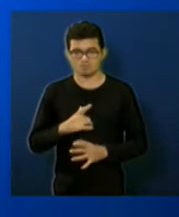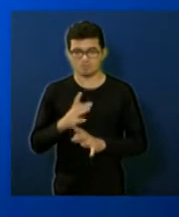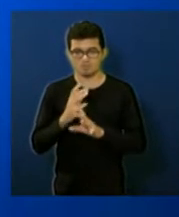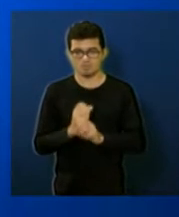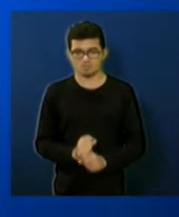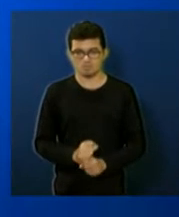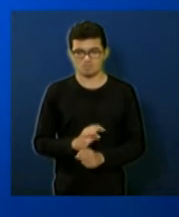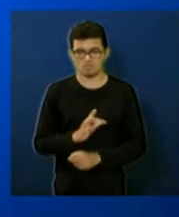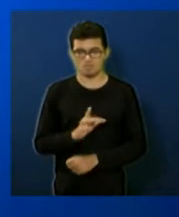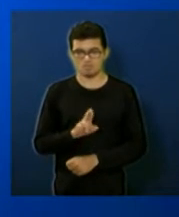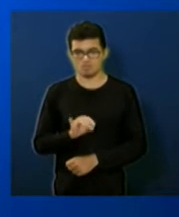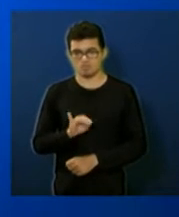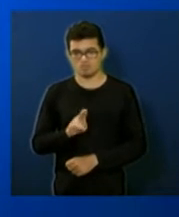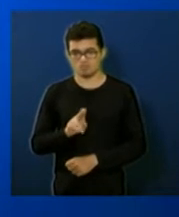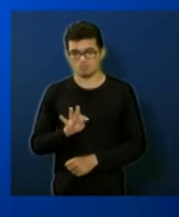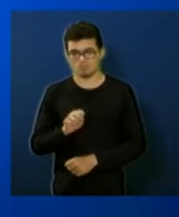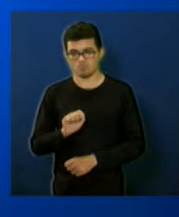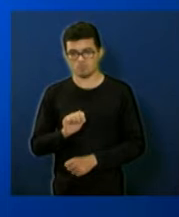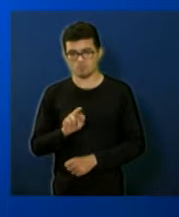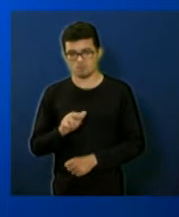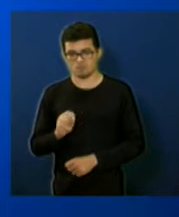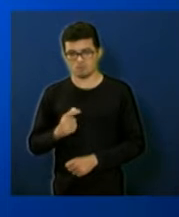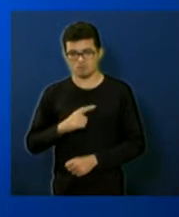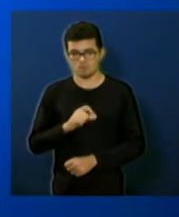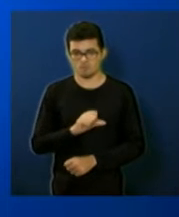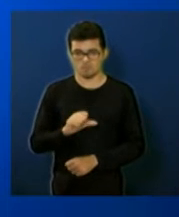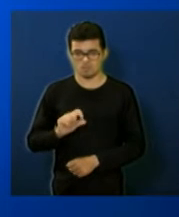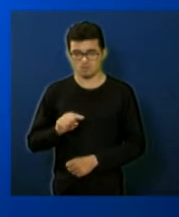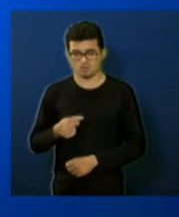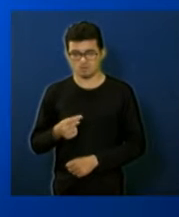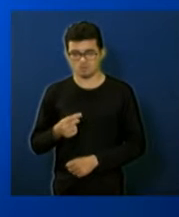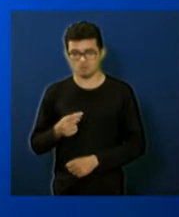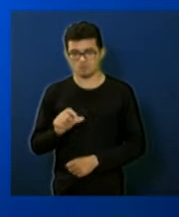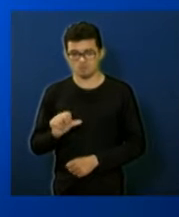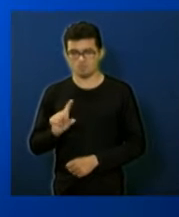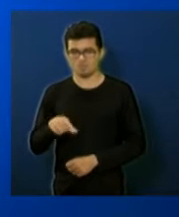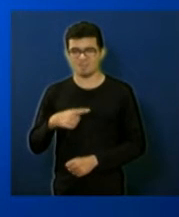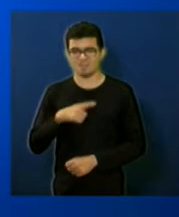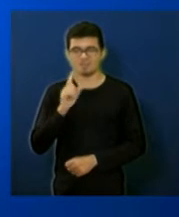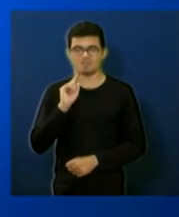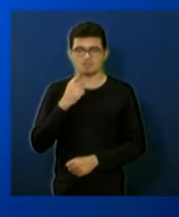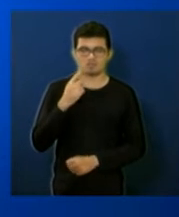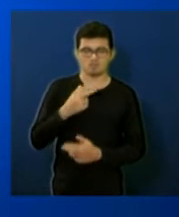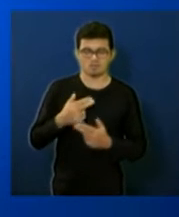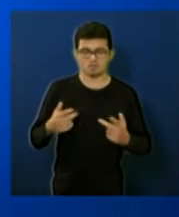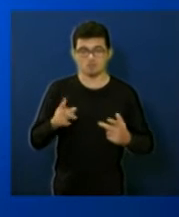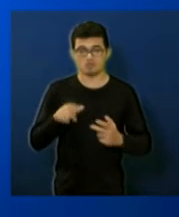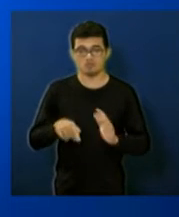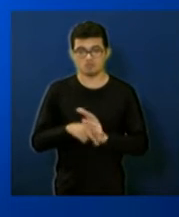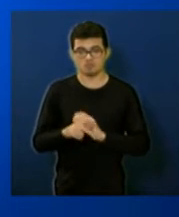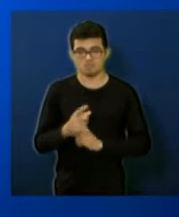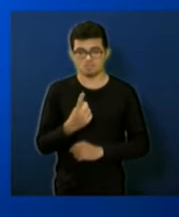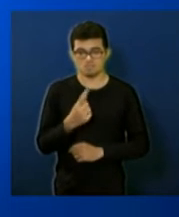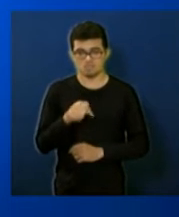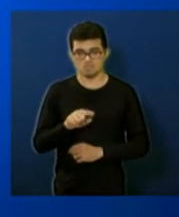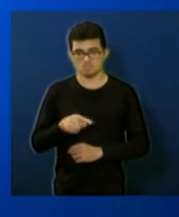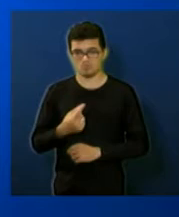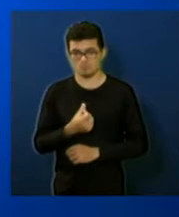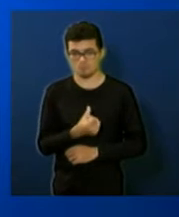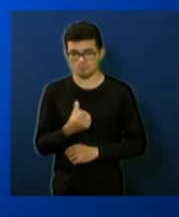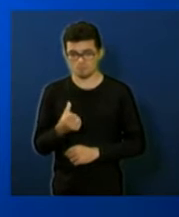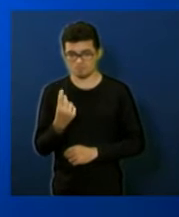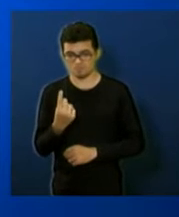taxa de resíduos sólidos basicamente 99,9% é a taxa de resíduos 17.661 que